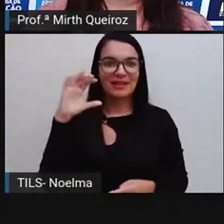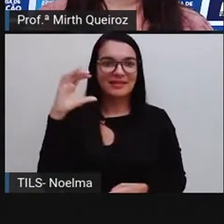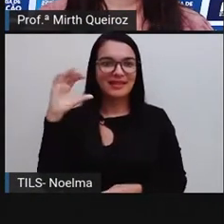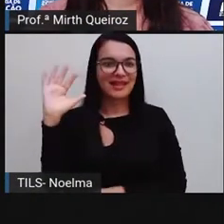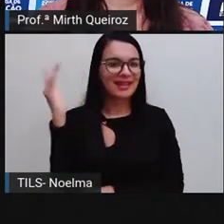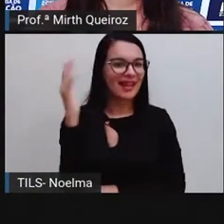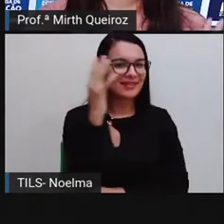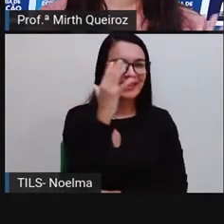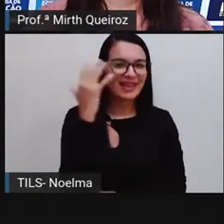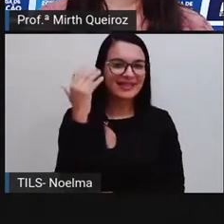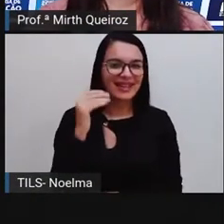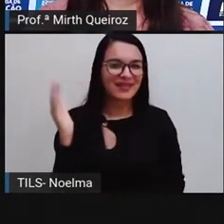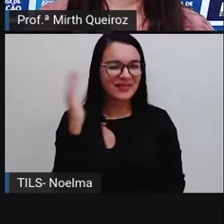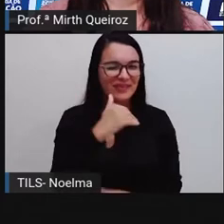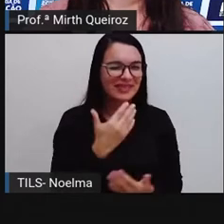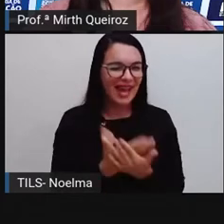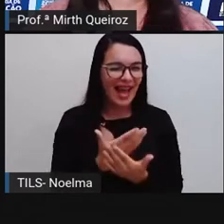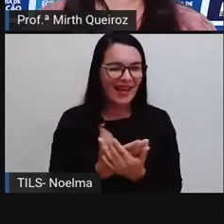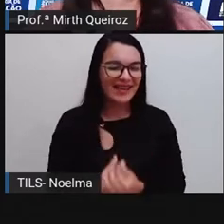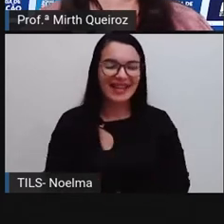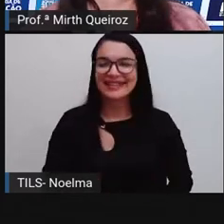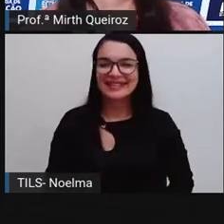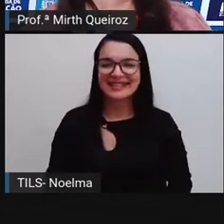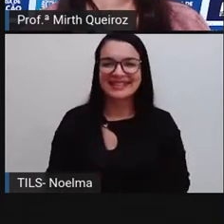Natureza. Vamos à aula!